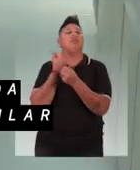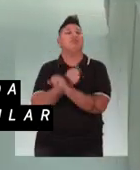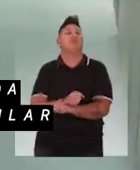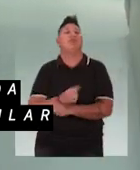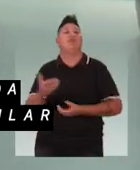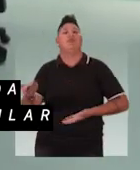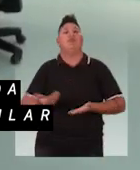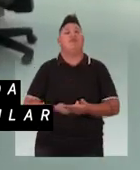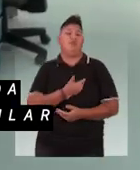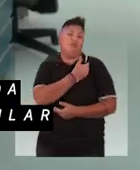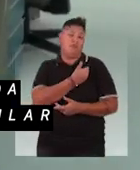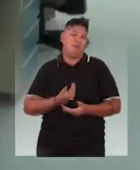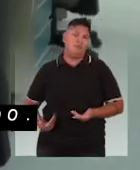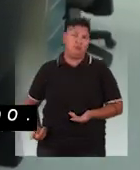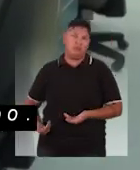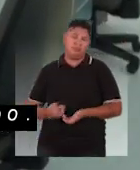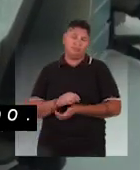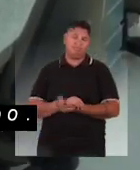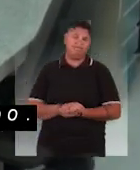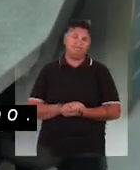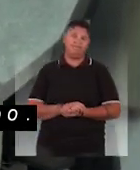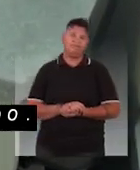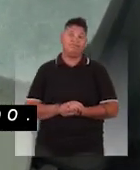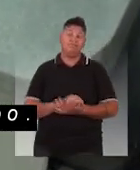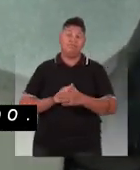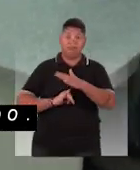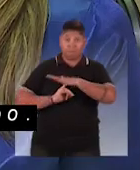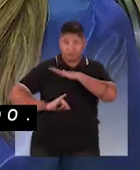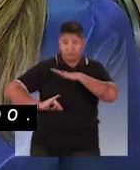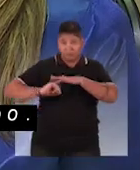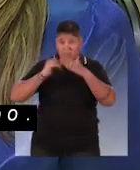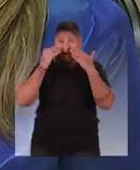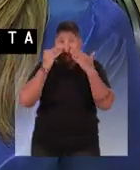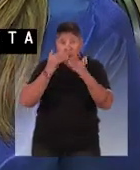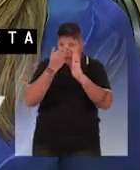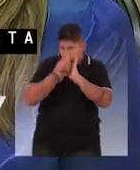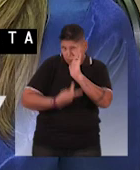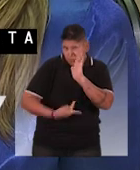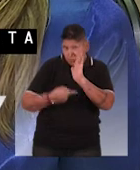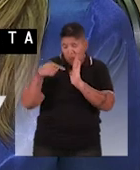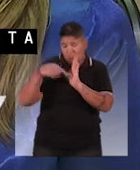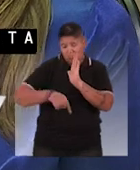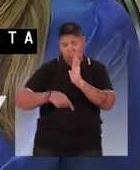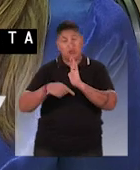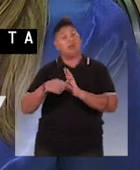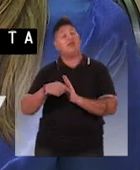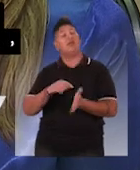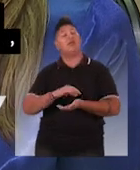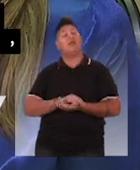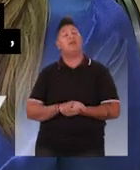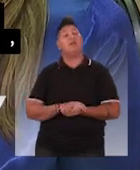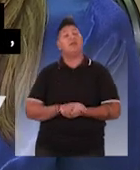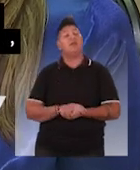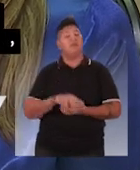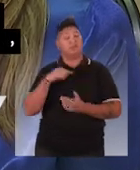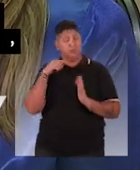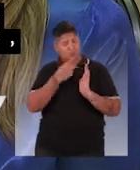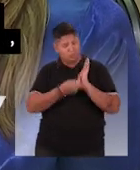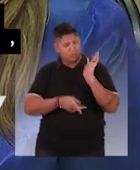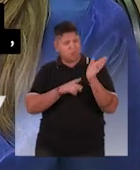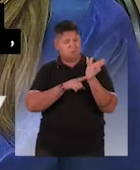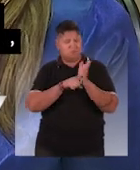contratação irregular, de servidores públicos pelo Estado. Essas instituições, normalmente, apresentam seus projetos aqui na